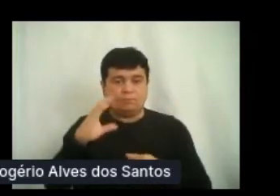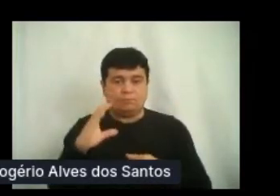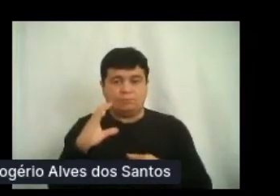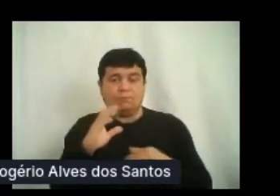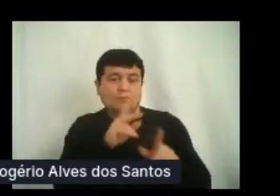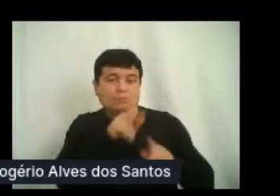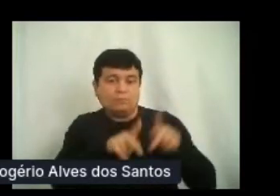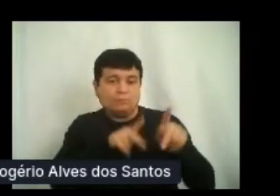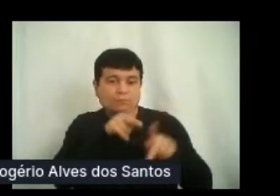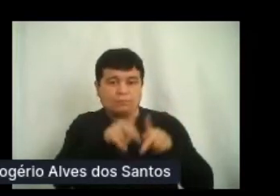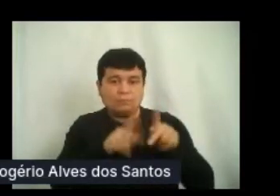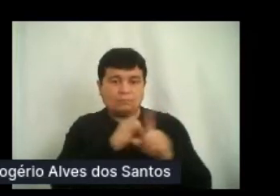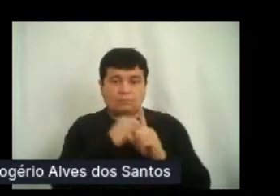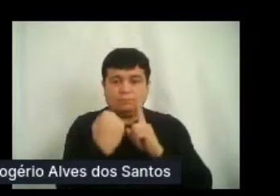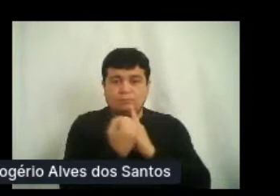há tanto tempo.